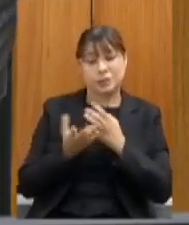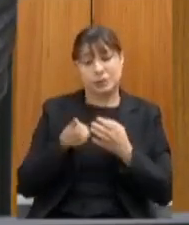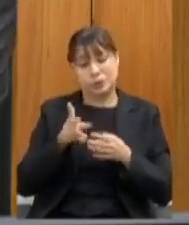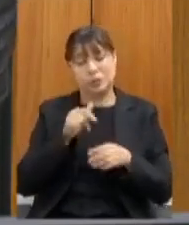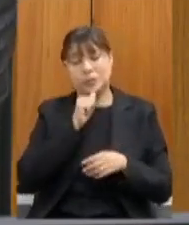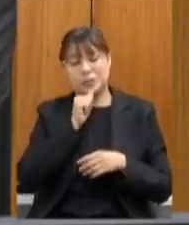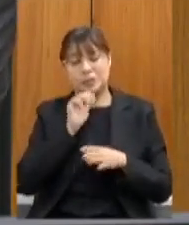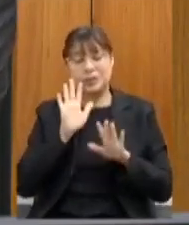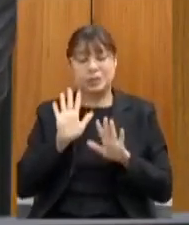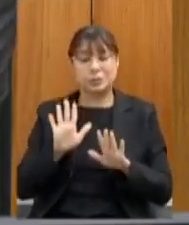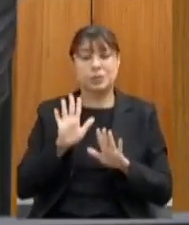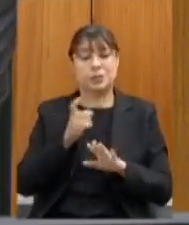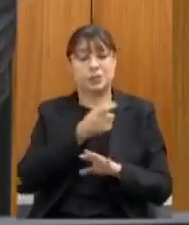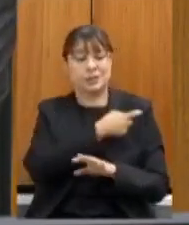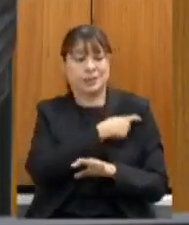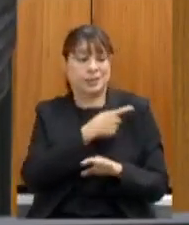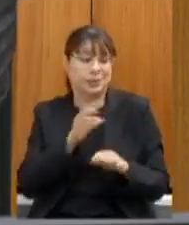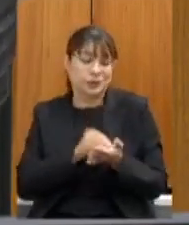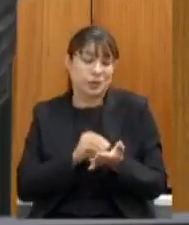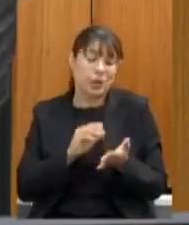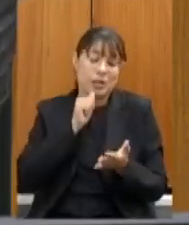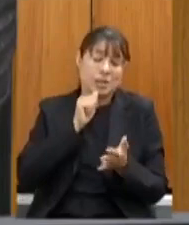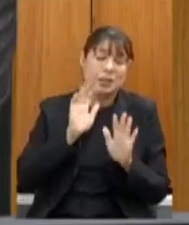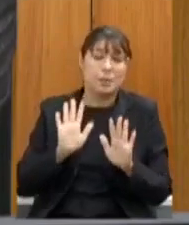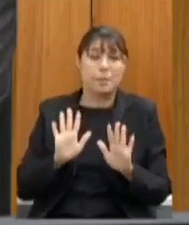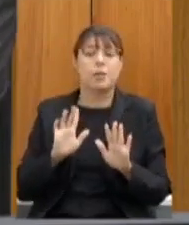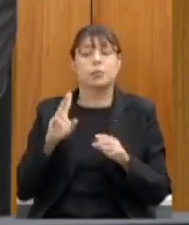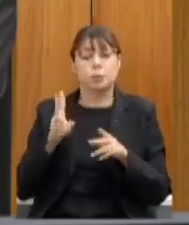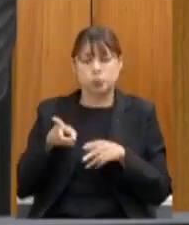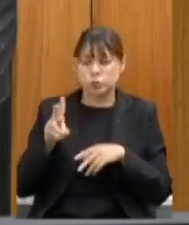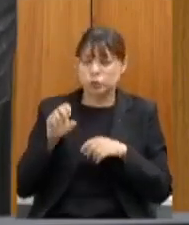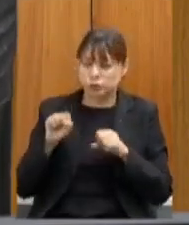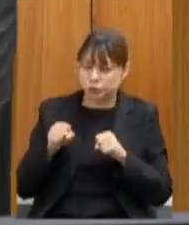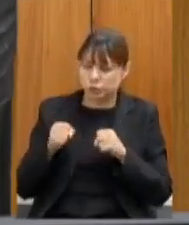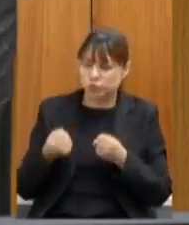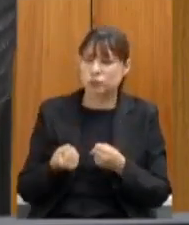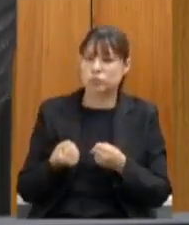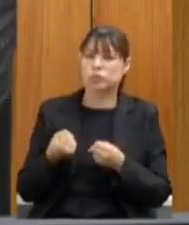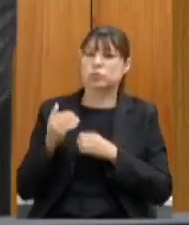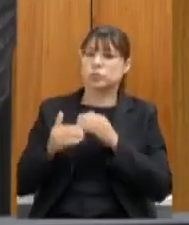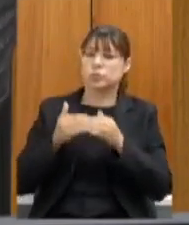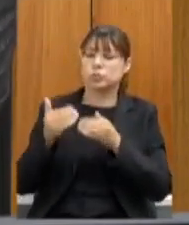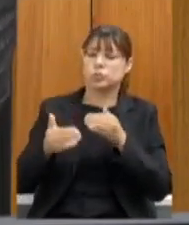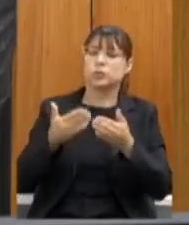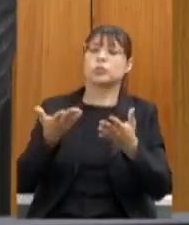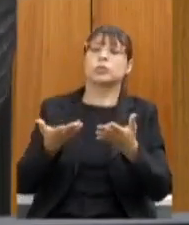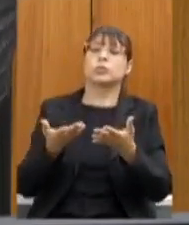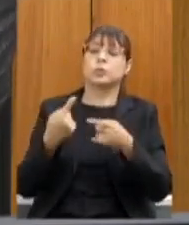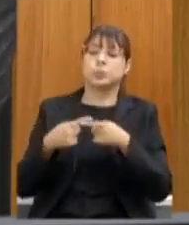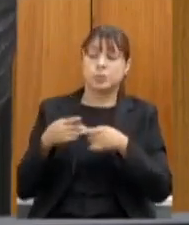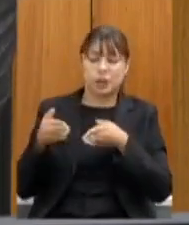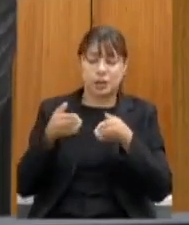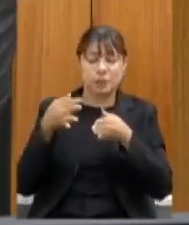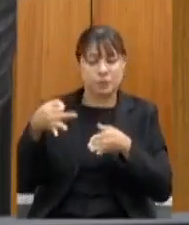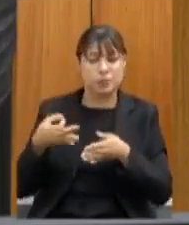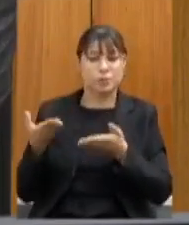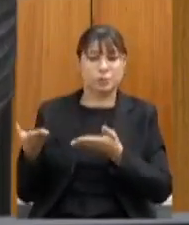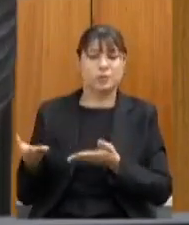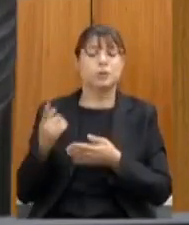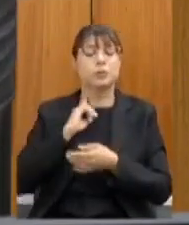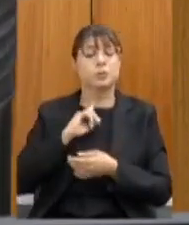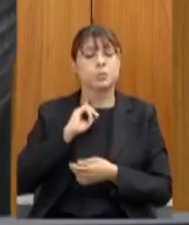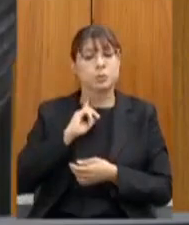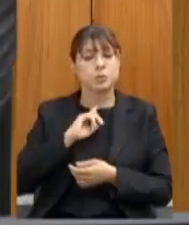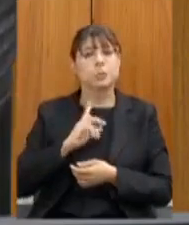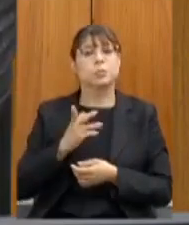mas continue com essa força e com essa toda essa construção que vem fazendo porque está no caminho certo e Minas